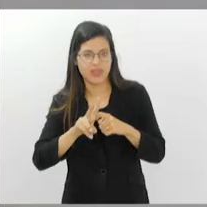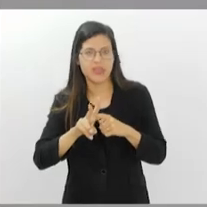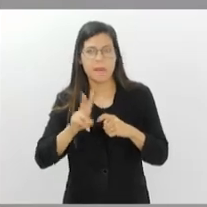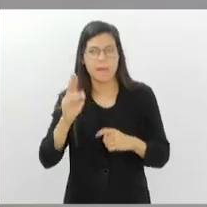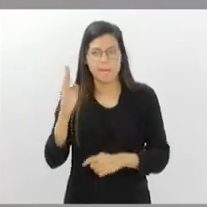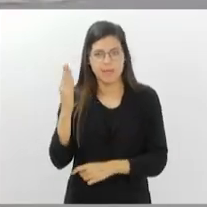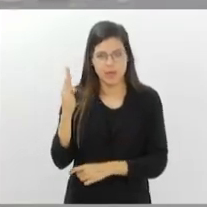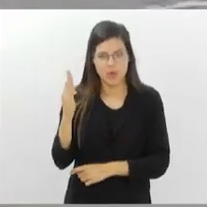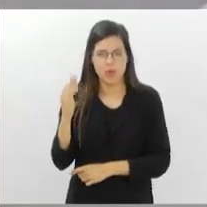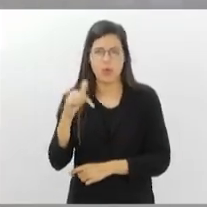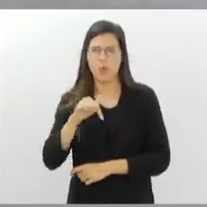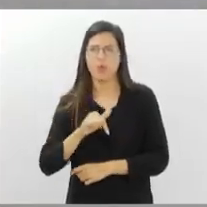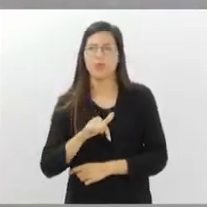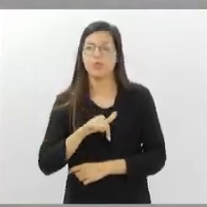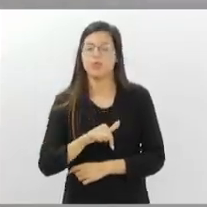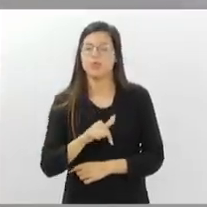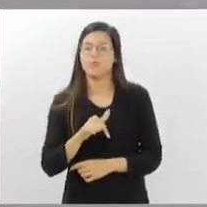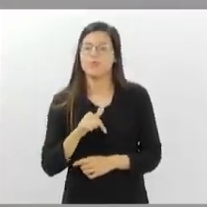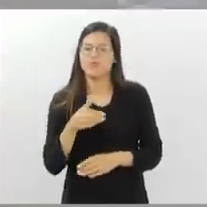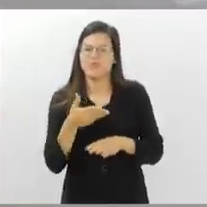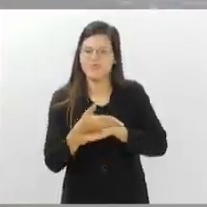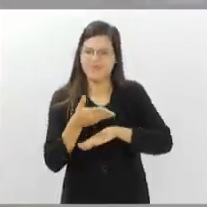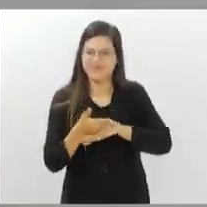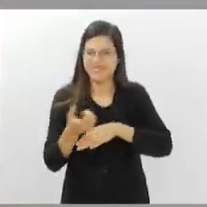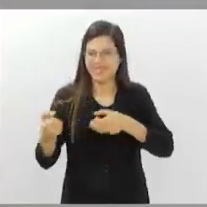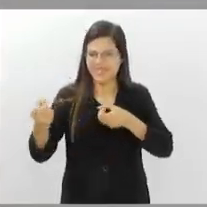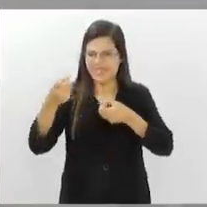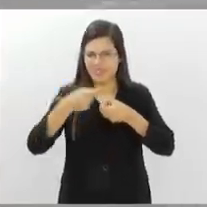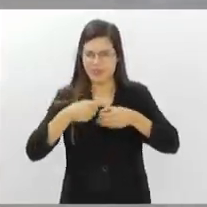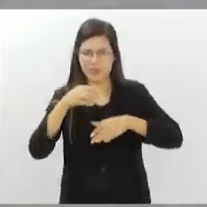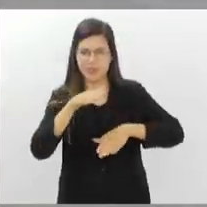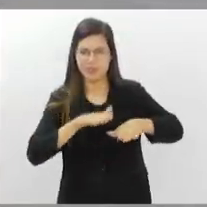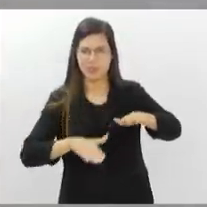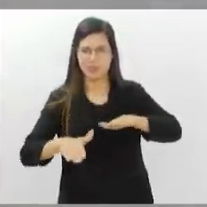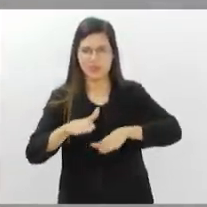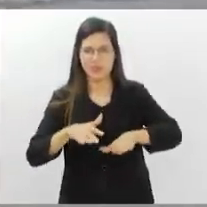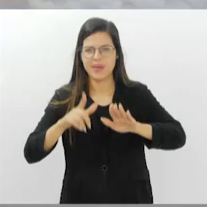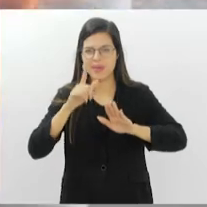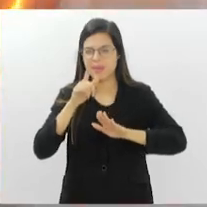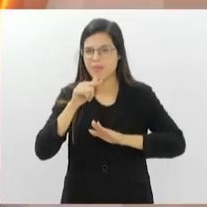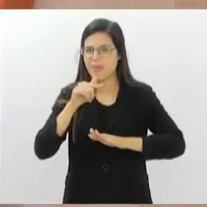participaram do emocionante retorno dos pinguins ao mar.